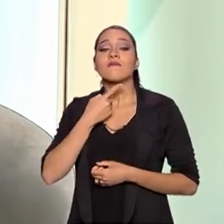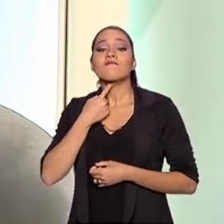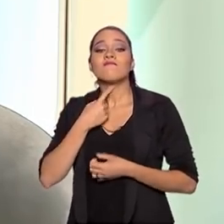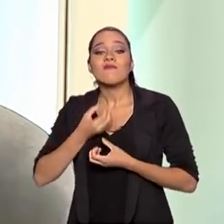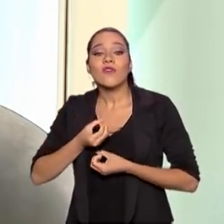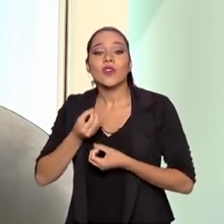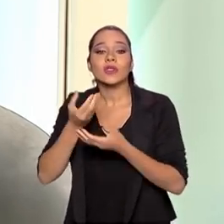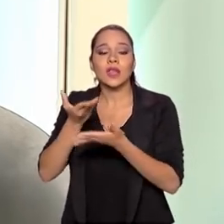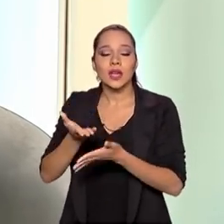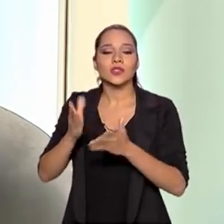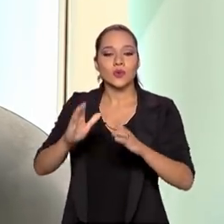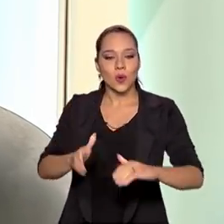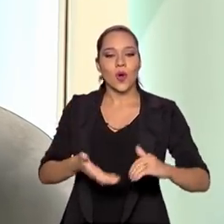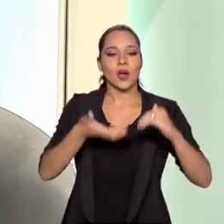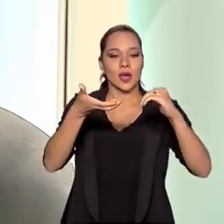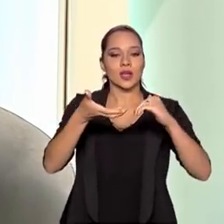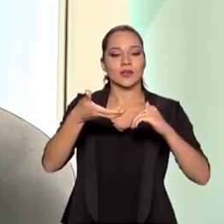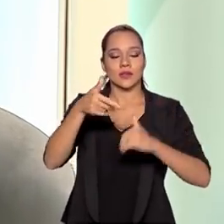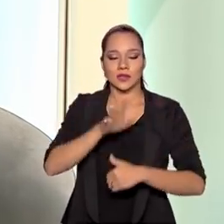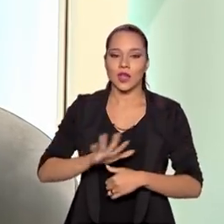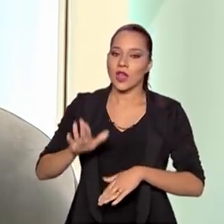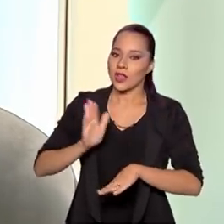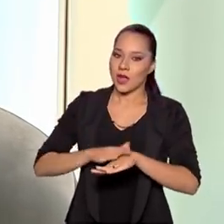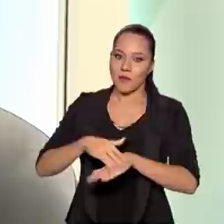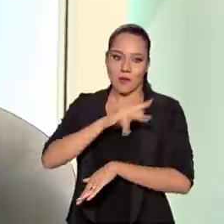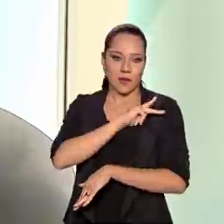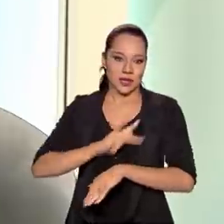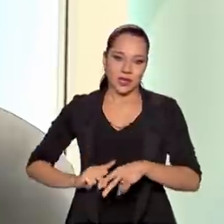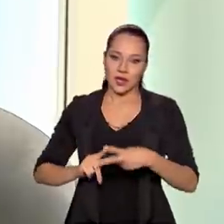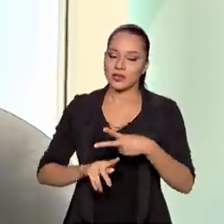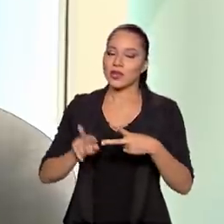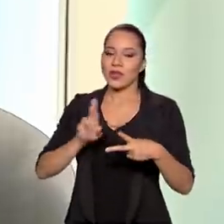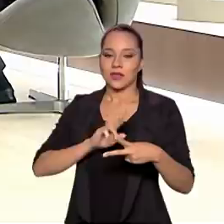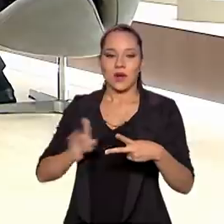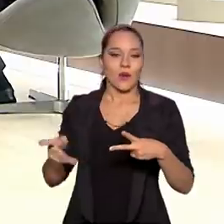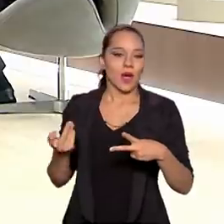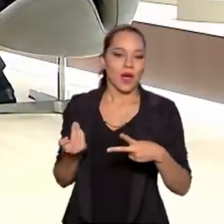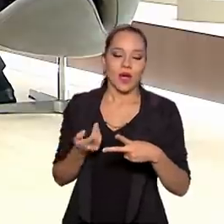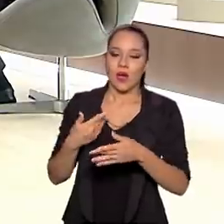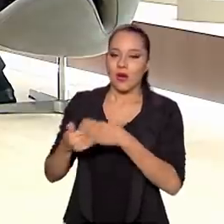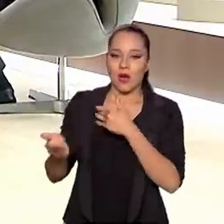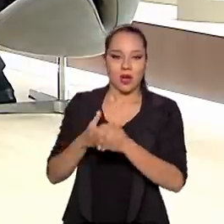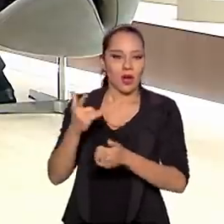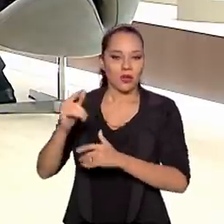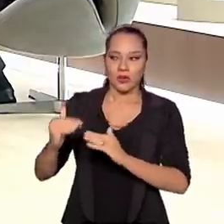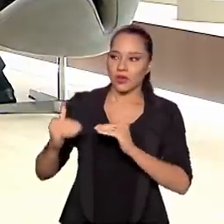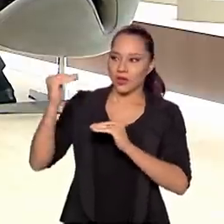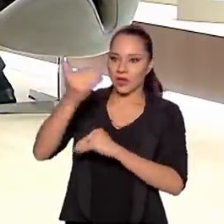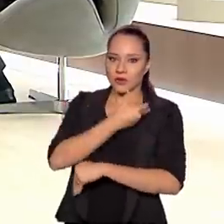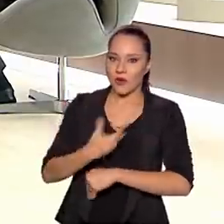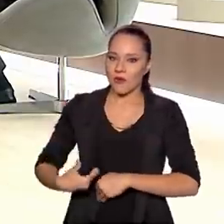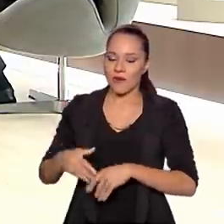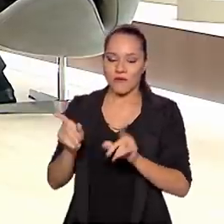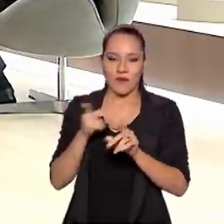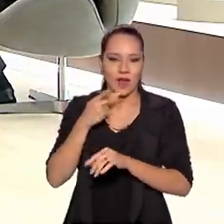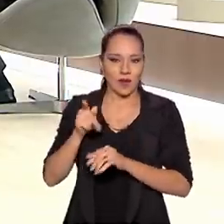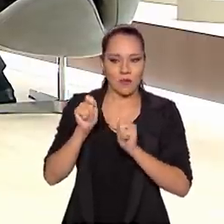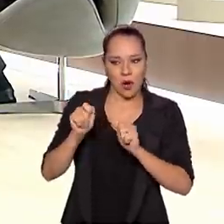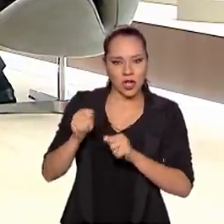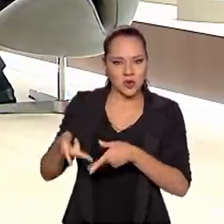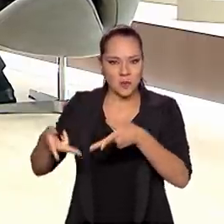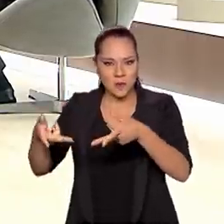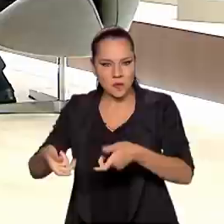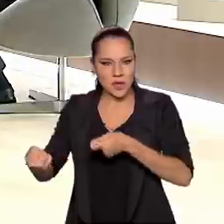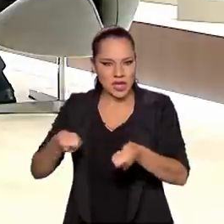explícita do Congresso Nacional. Não é o presidente, não é qualquer outra autoridade, o governo, que vai dizer que vai poder ter